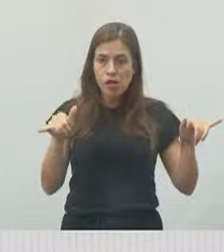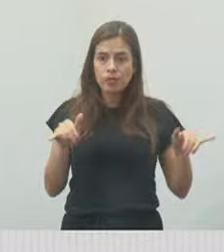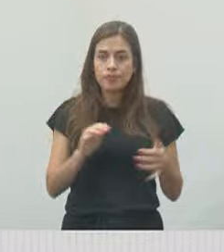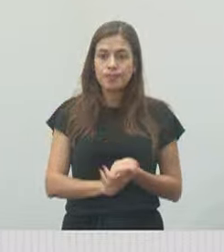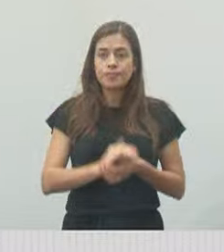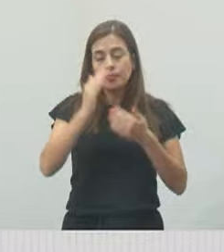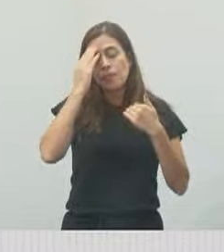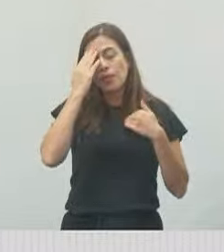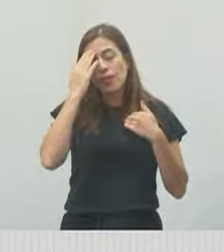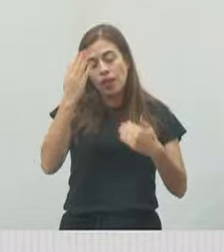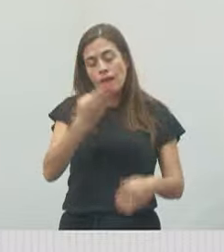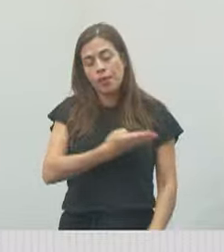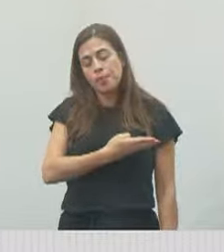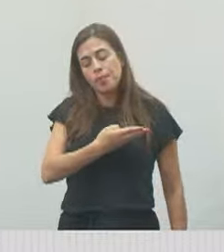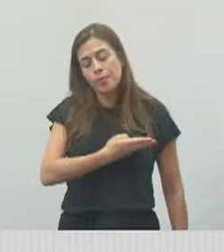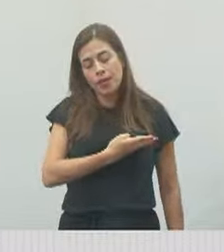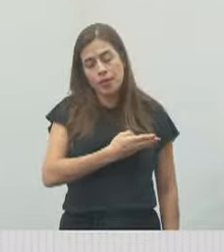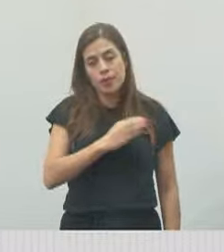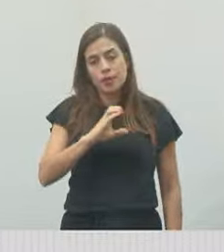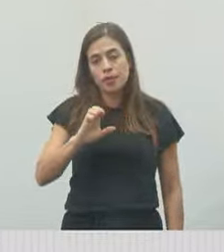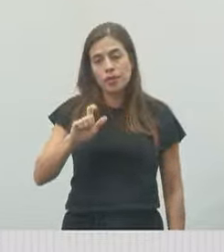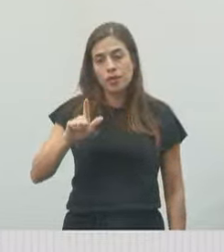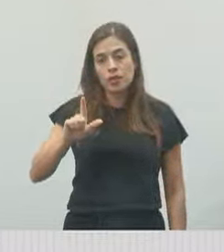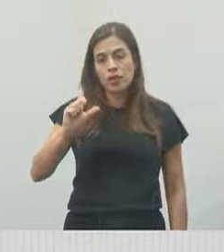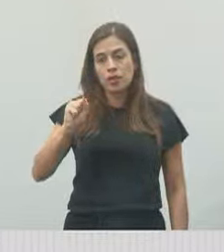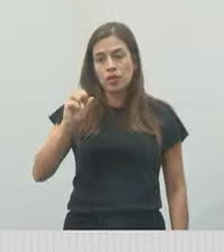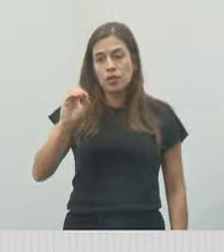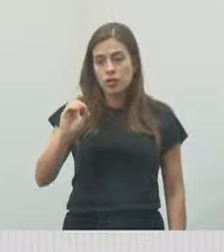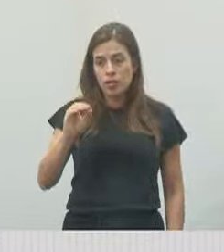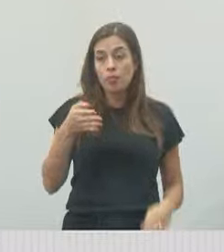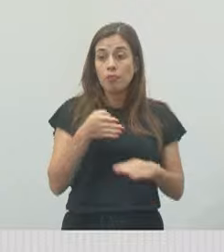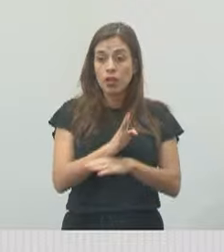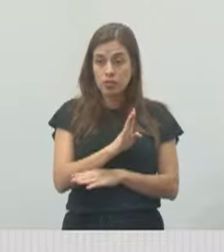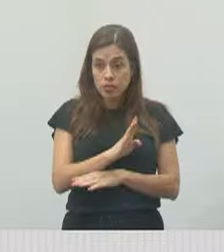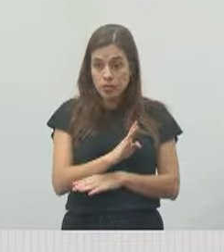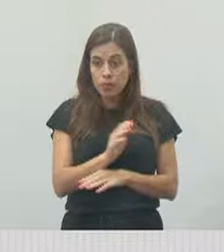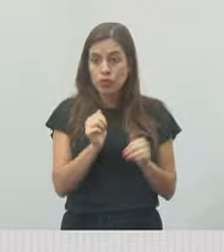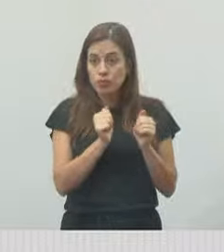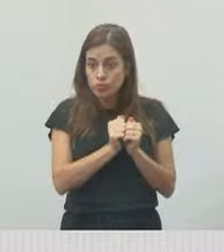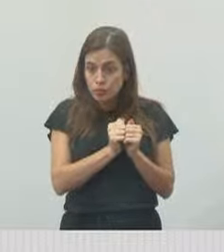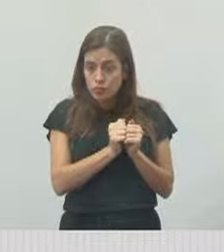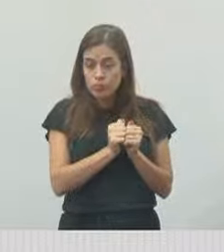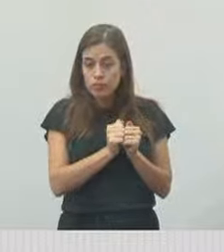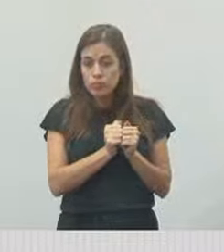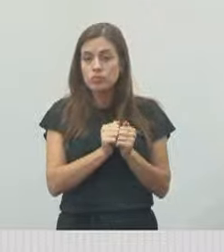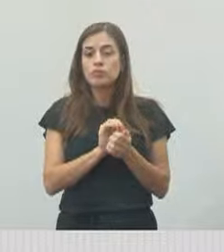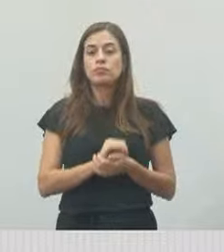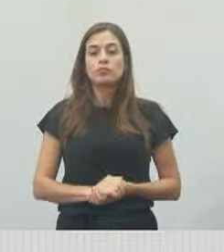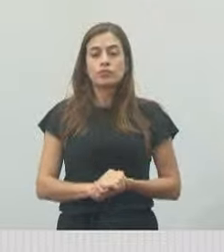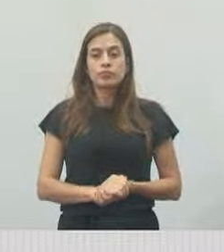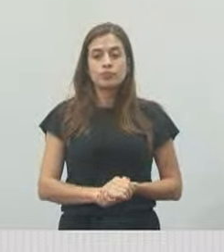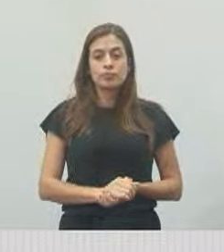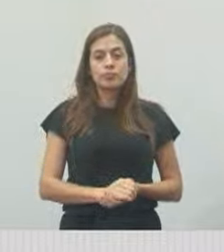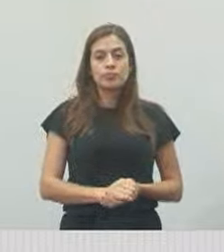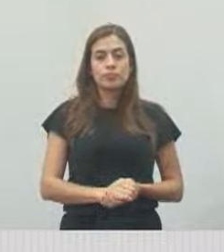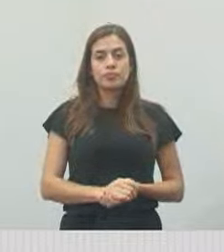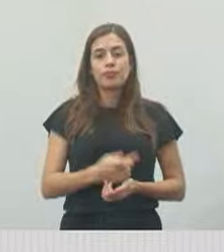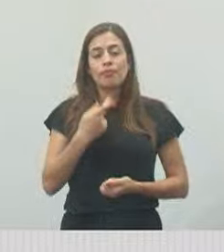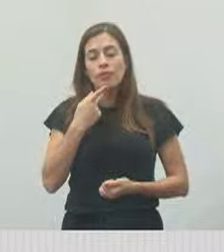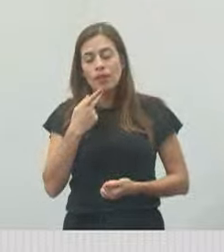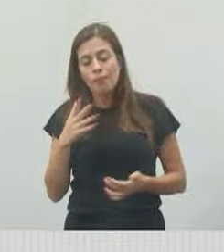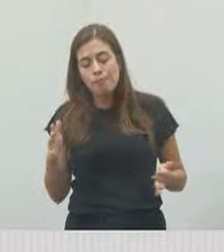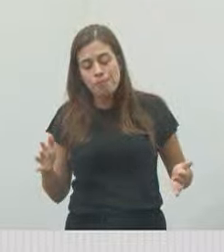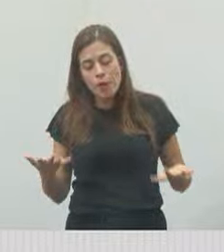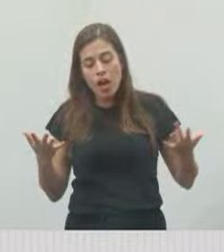Agradecer ao nosso amigo Celso Forrensio, que participou lá conosco, dando suas palavras